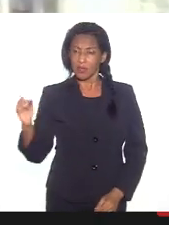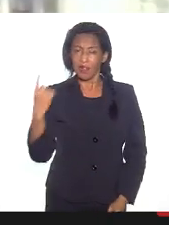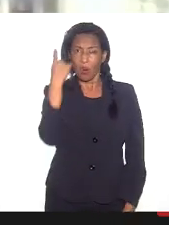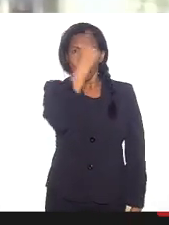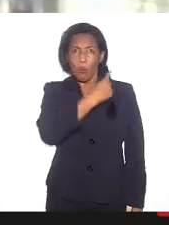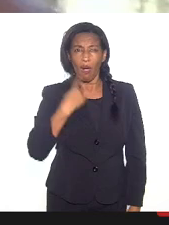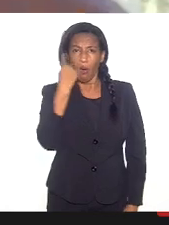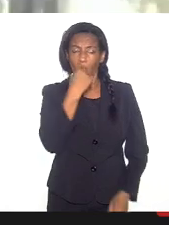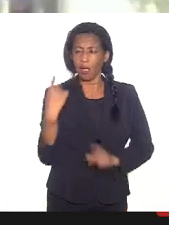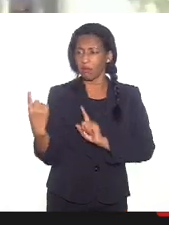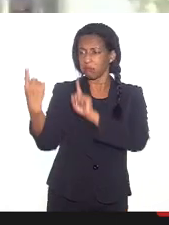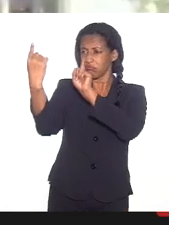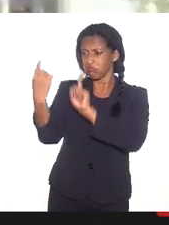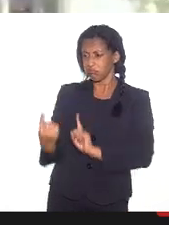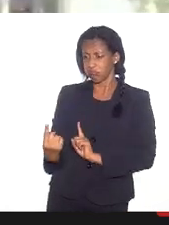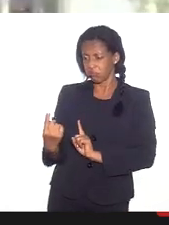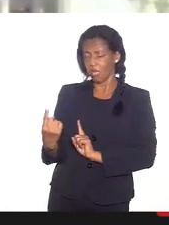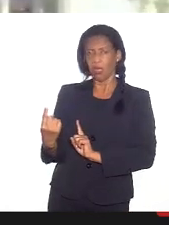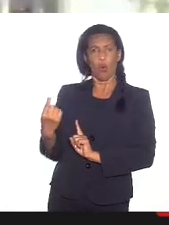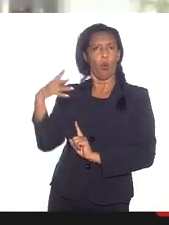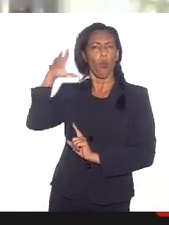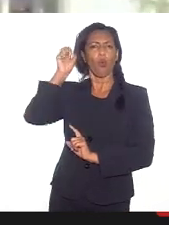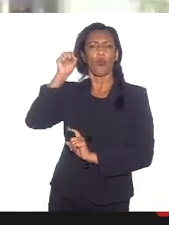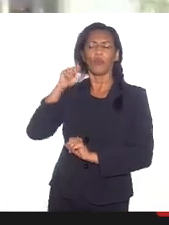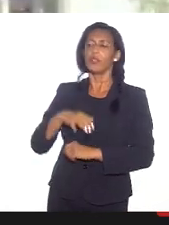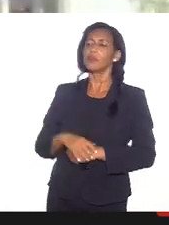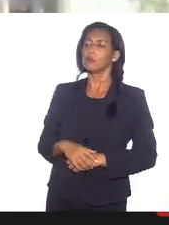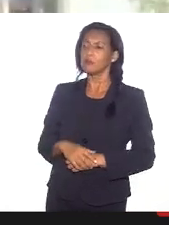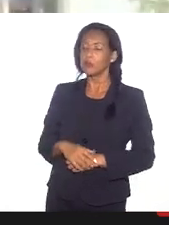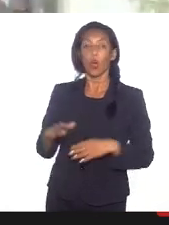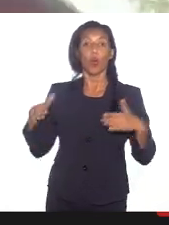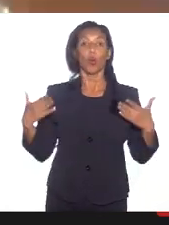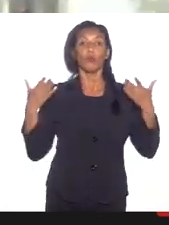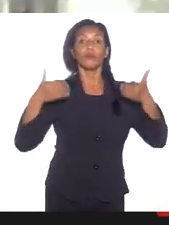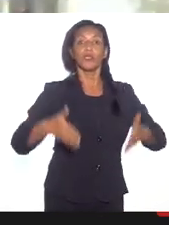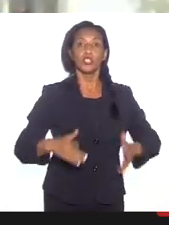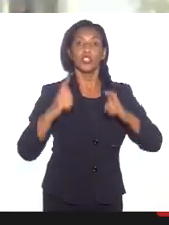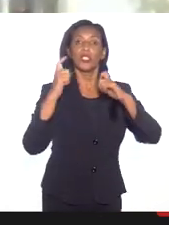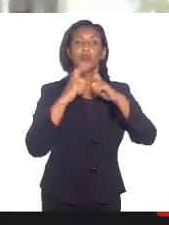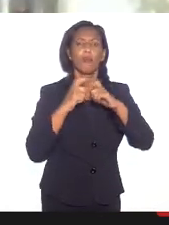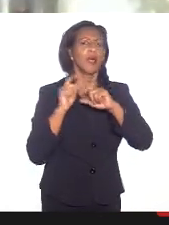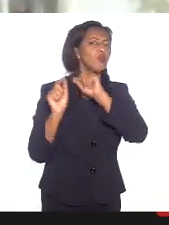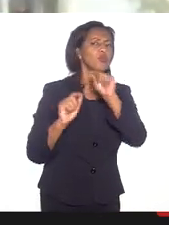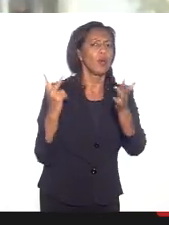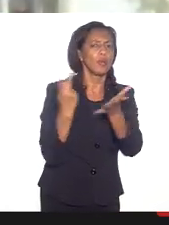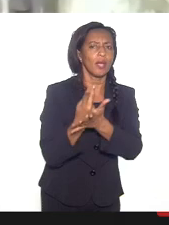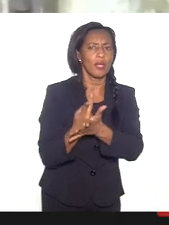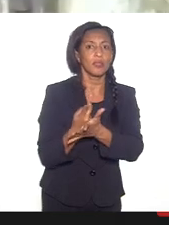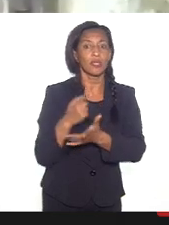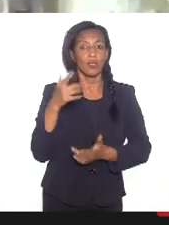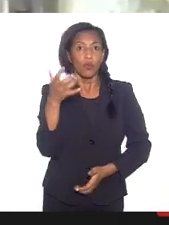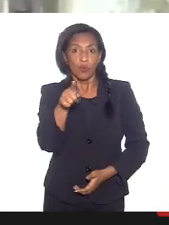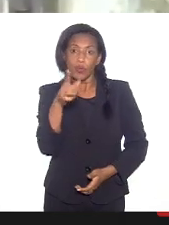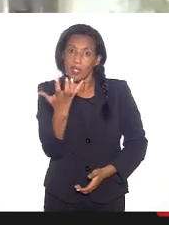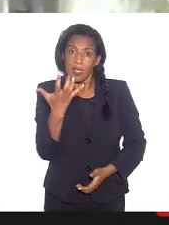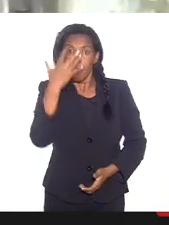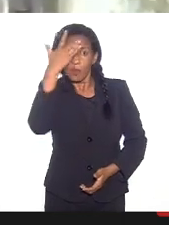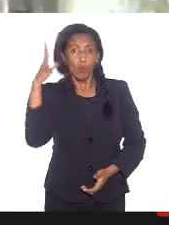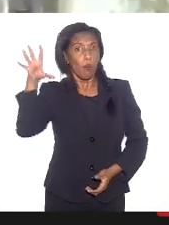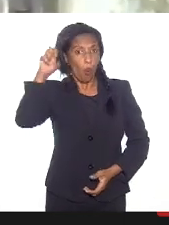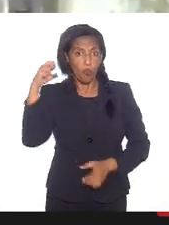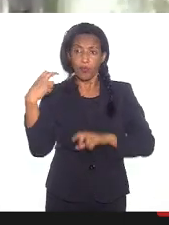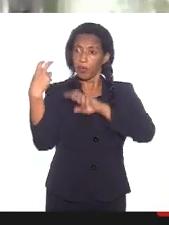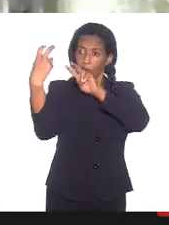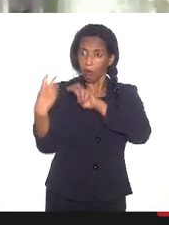pessoa, essa pessoa vai se sentir aliviada. Você quando chega no médico, quando chega no... Você quer ser ouvida, né? Então, o terreiro faz